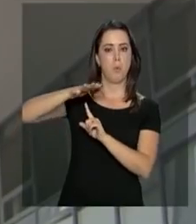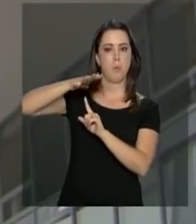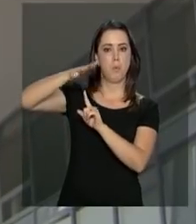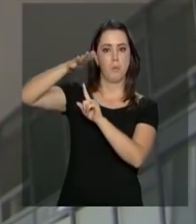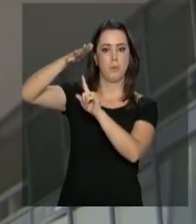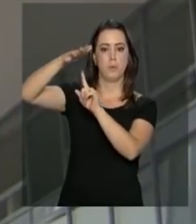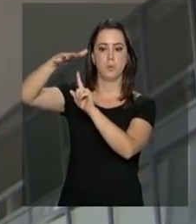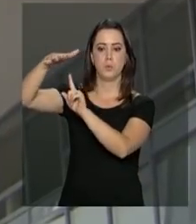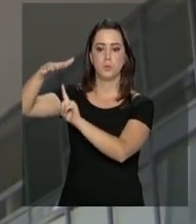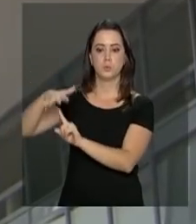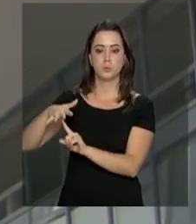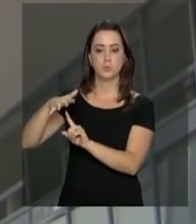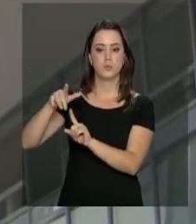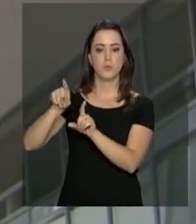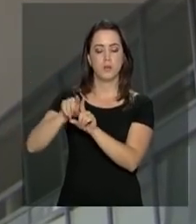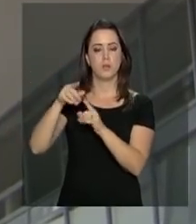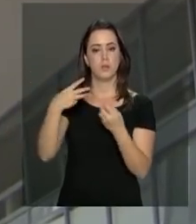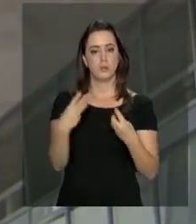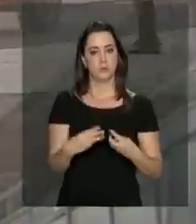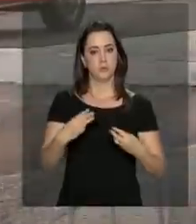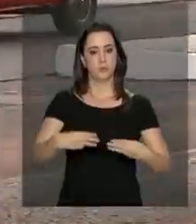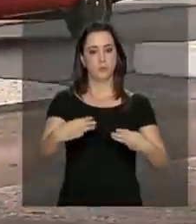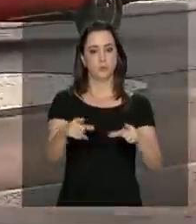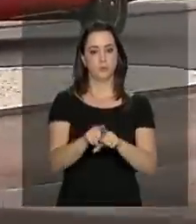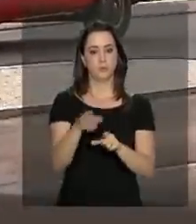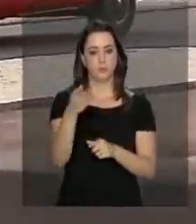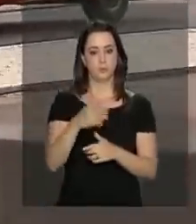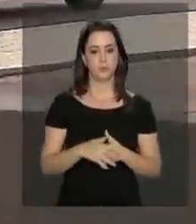helicóptero posicionado na Praça dos Três Poderes.